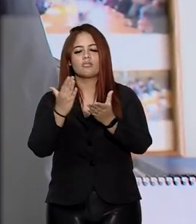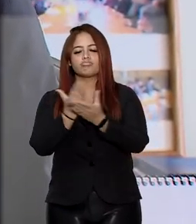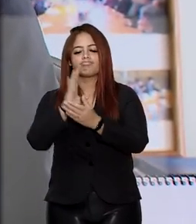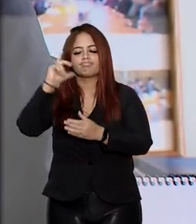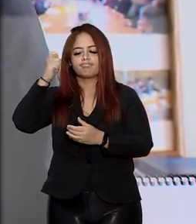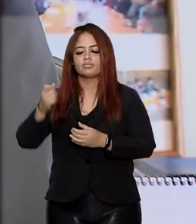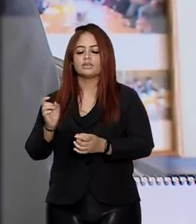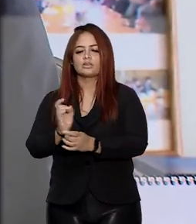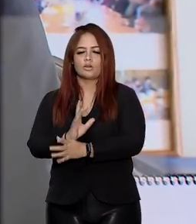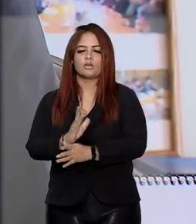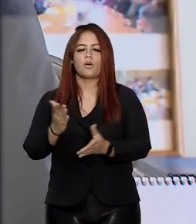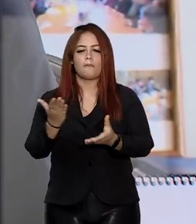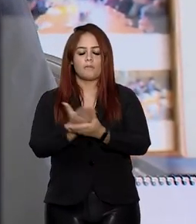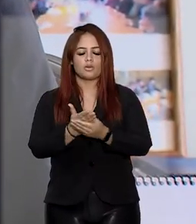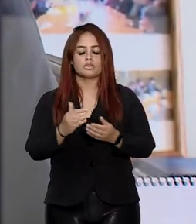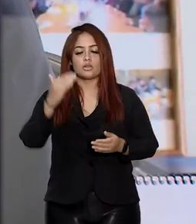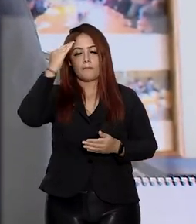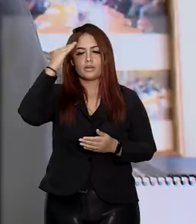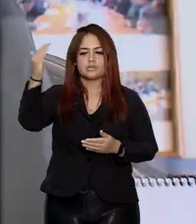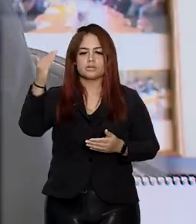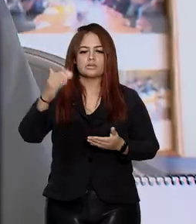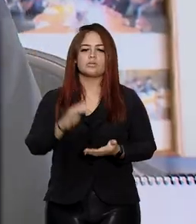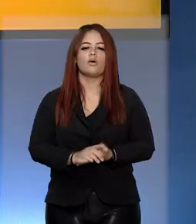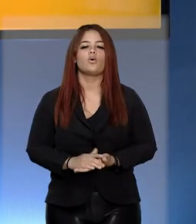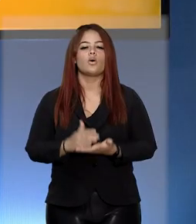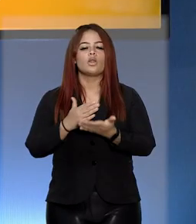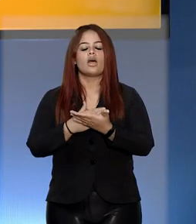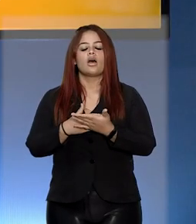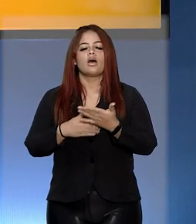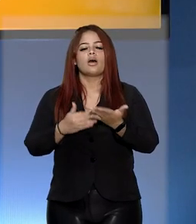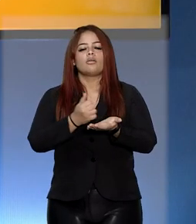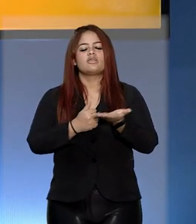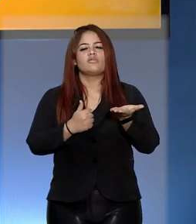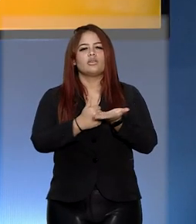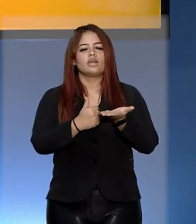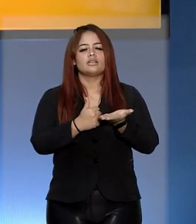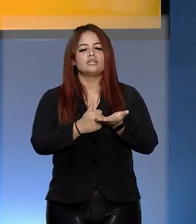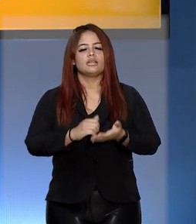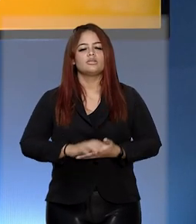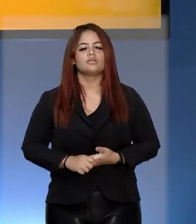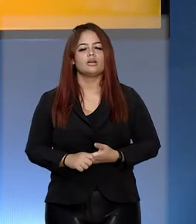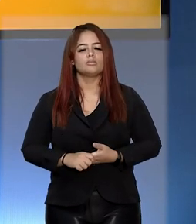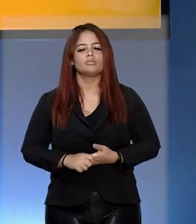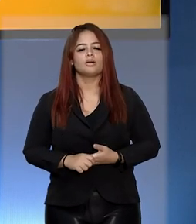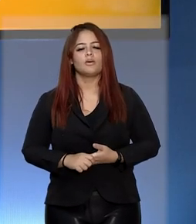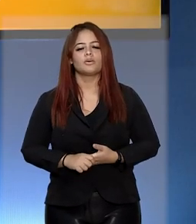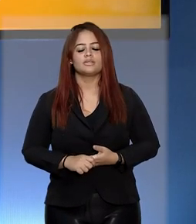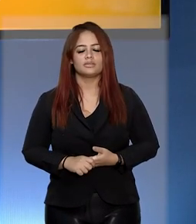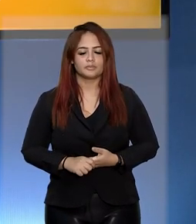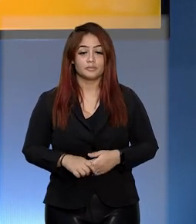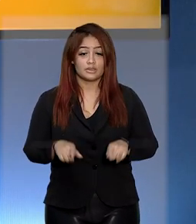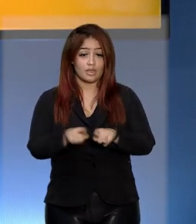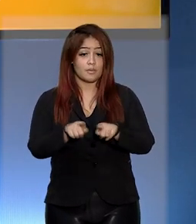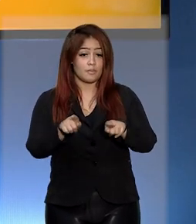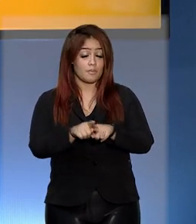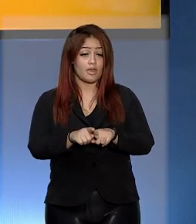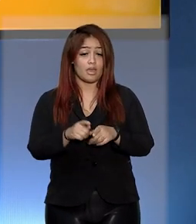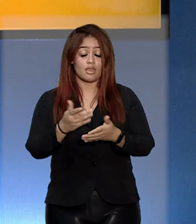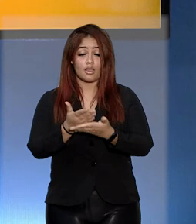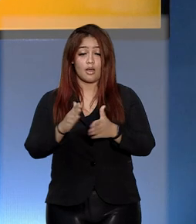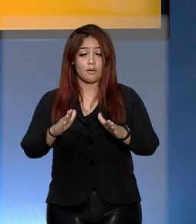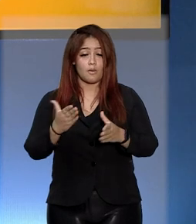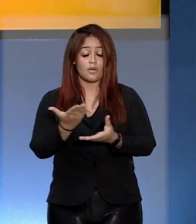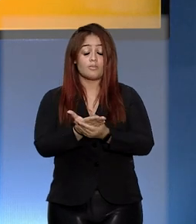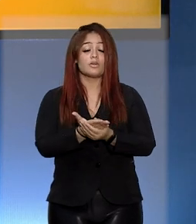principal, que tramita nas instâncias ordinárias. O presidente Humberto Martins também suspendeu o liminar que obrigava o